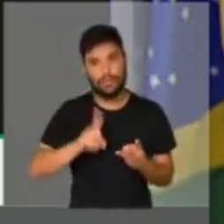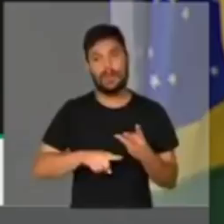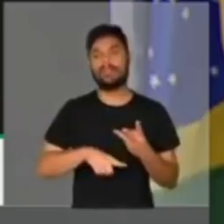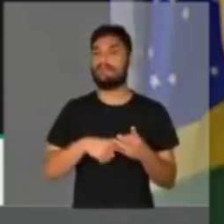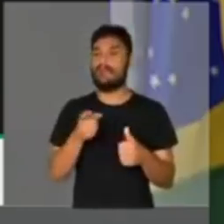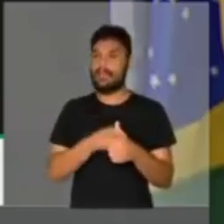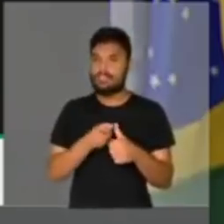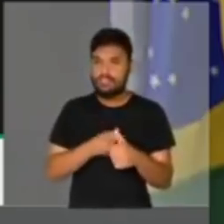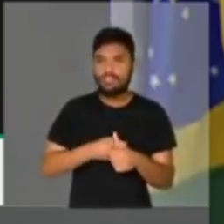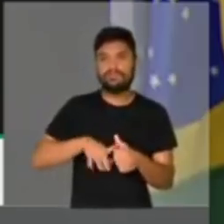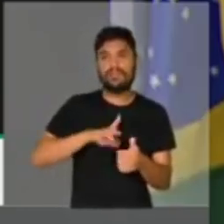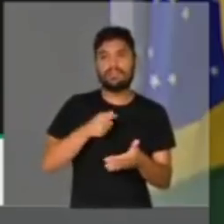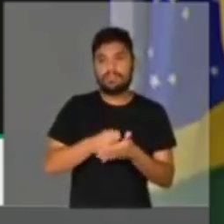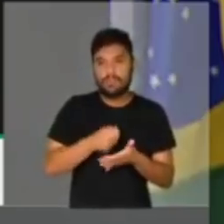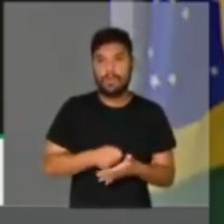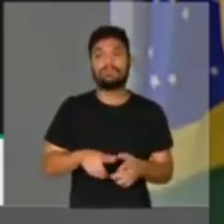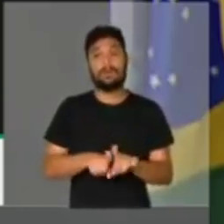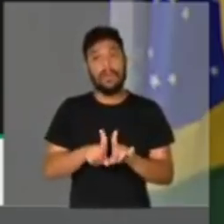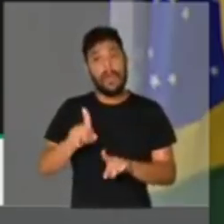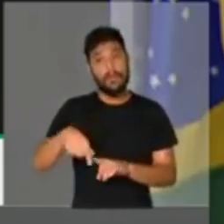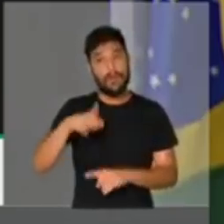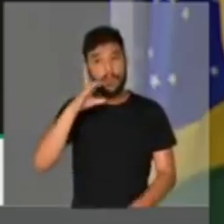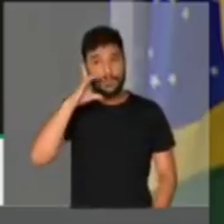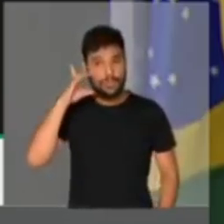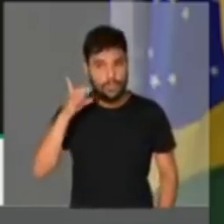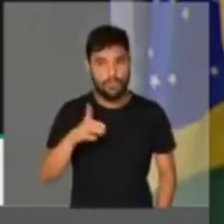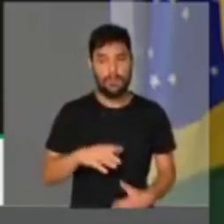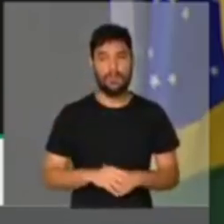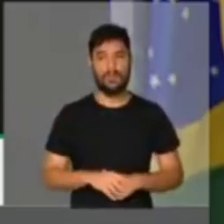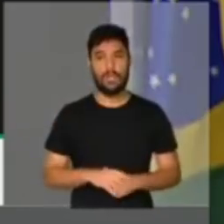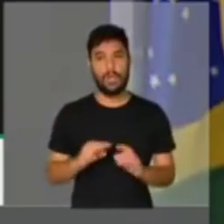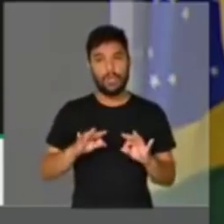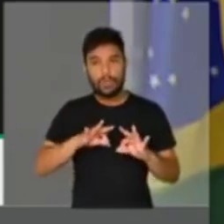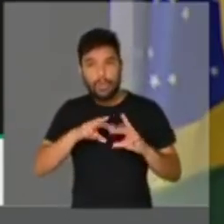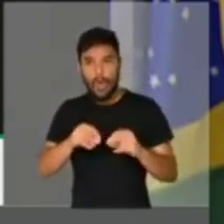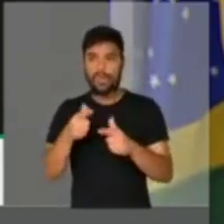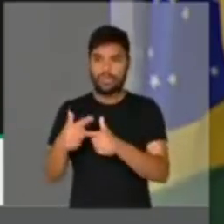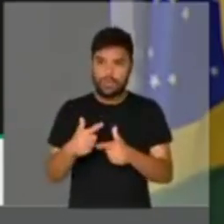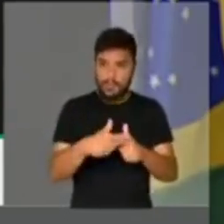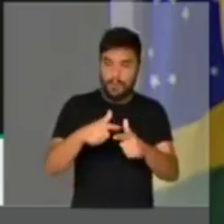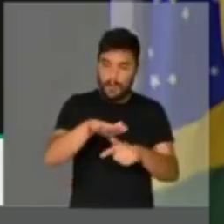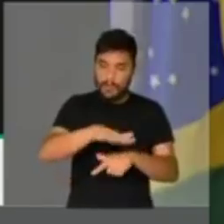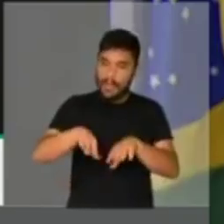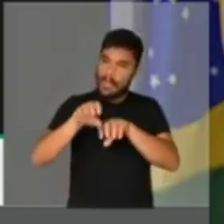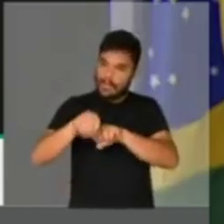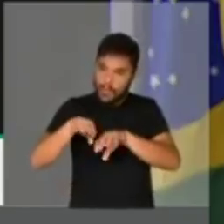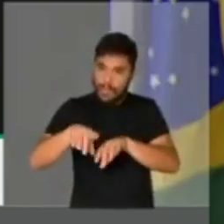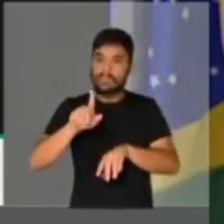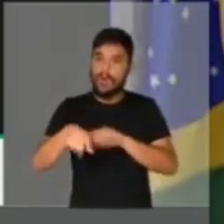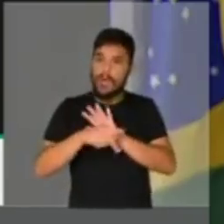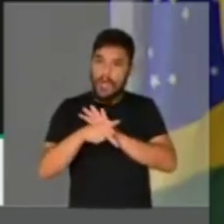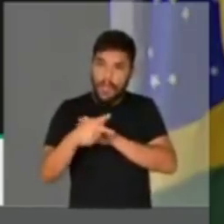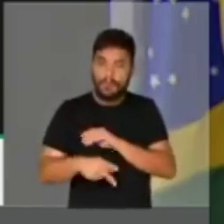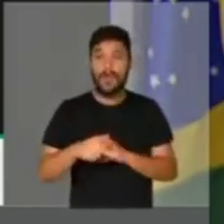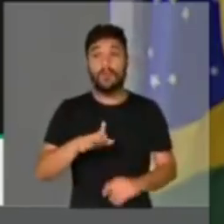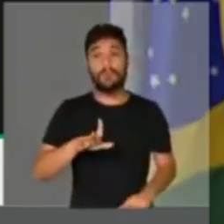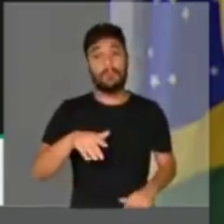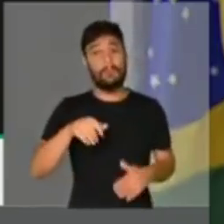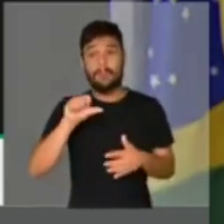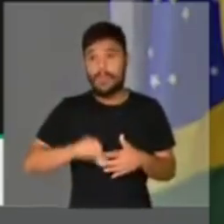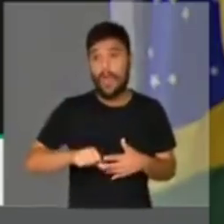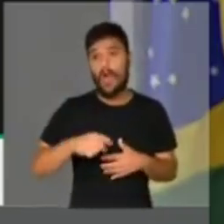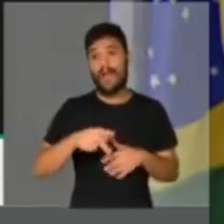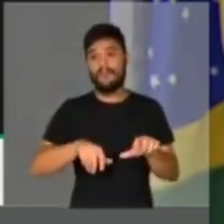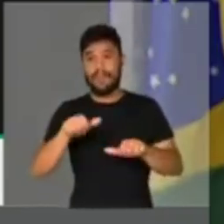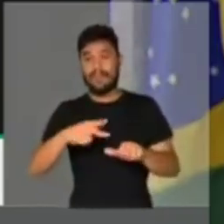despesas recorrentes e obrigatórias que também herdamos do governo Dilma, de todos os problemas da educação que nós tivemos, uma das piores colocações no